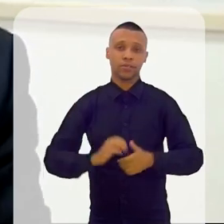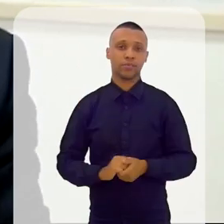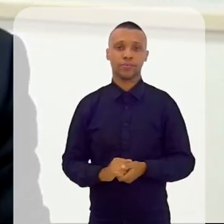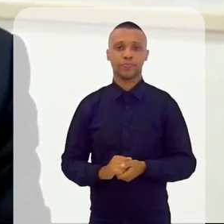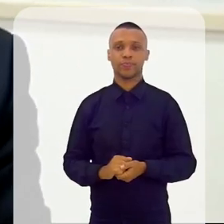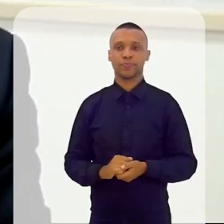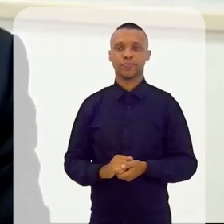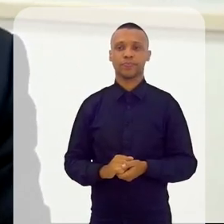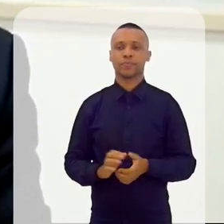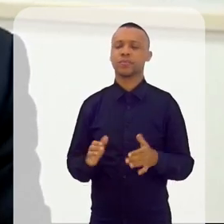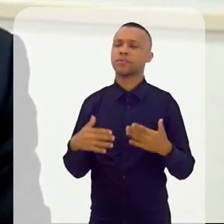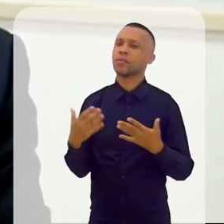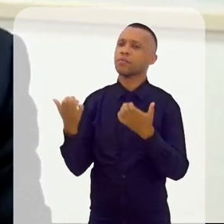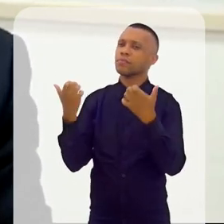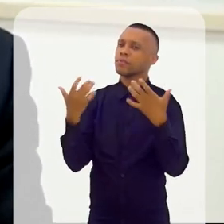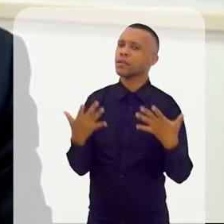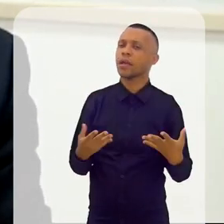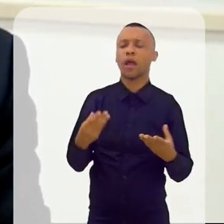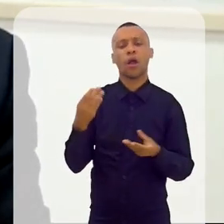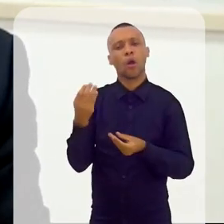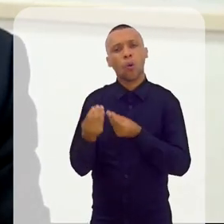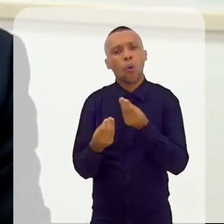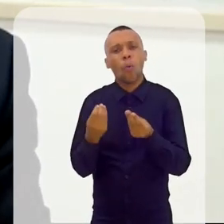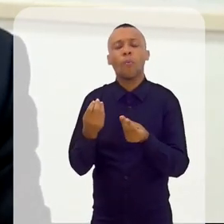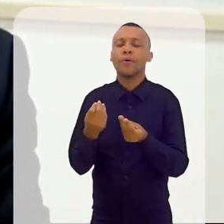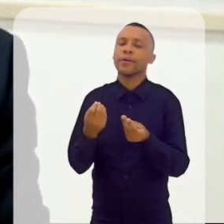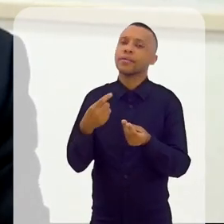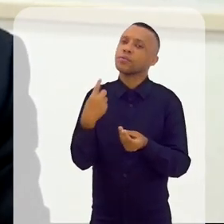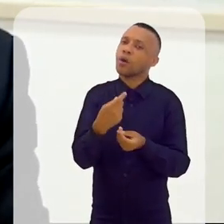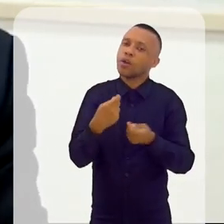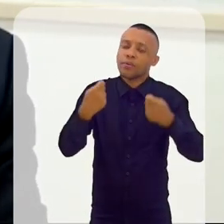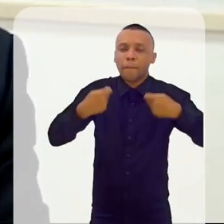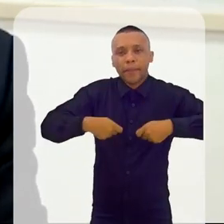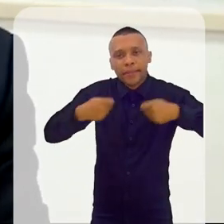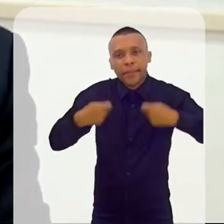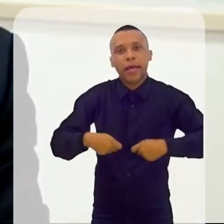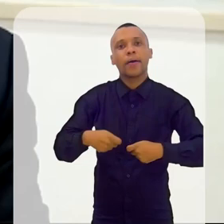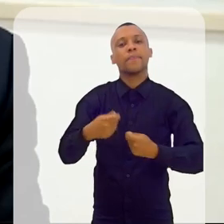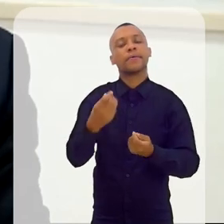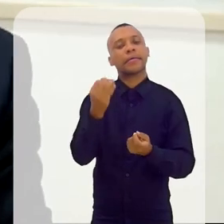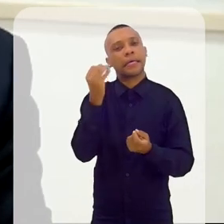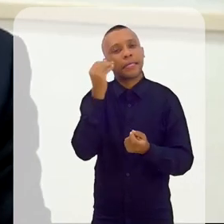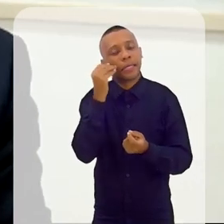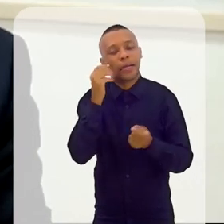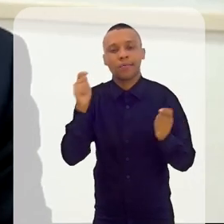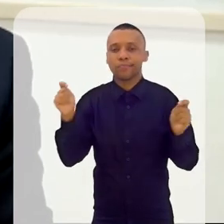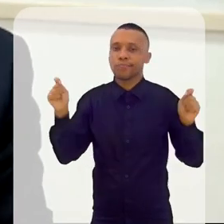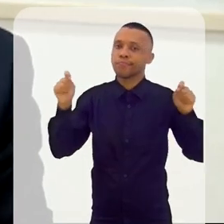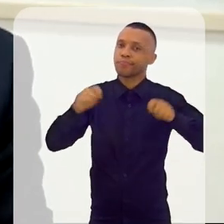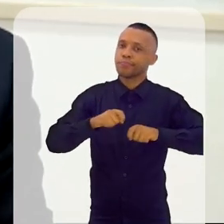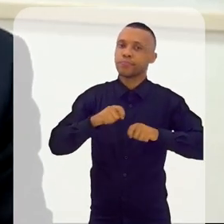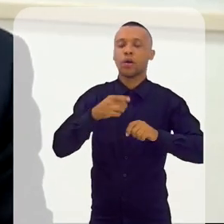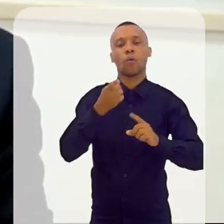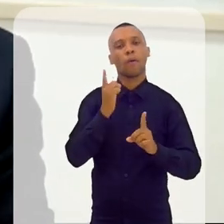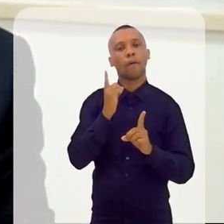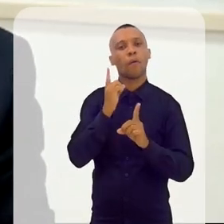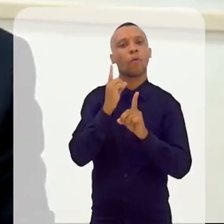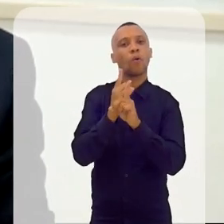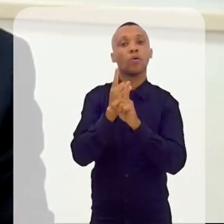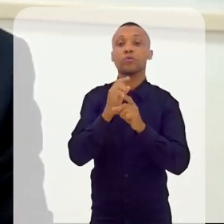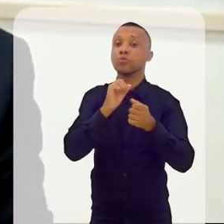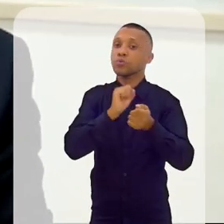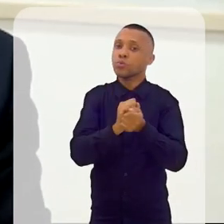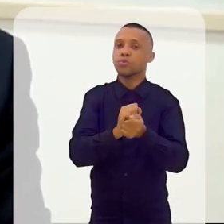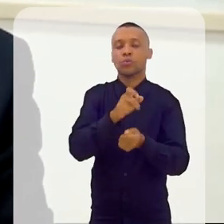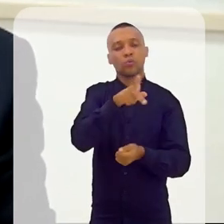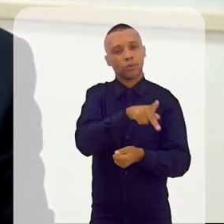E aí eu falei, como seria necessário, como a gente poderia compatibilizar um encontro com esse